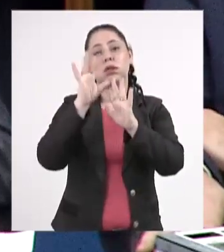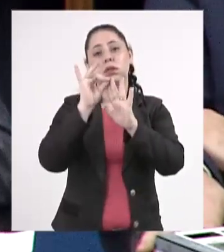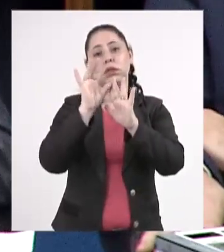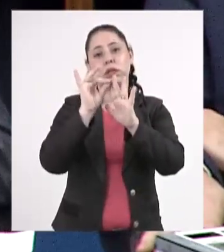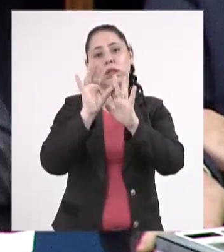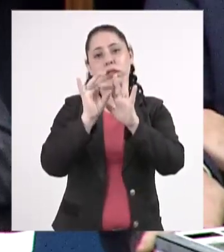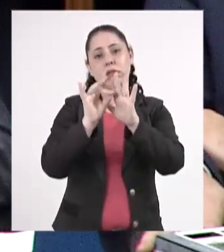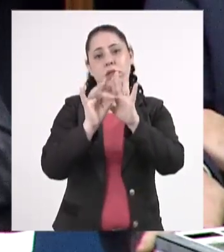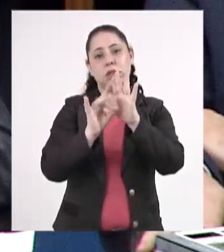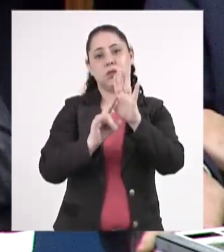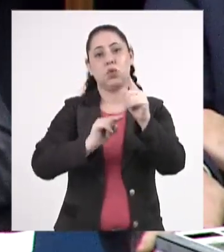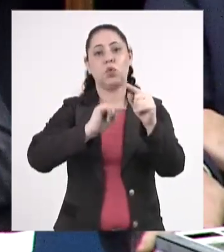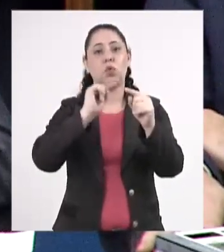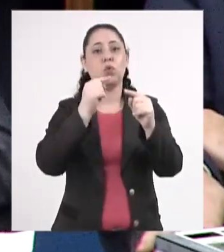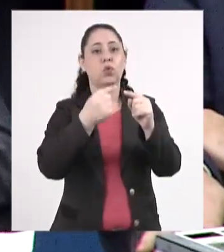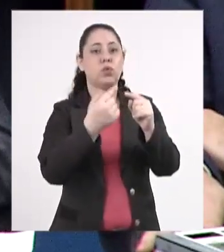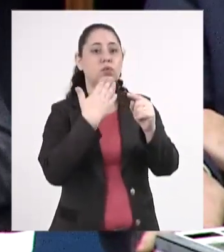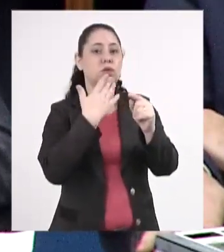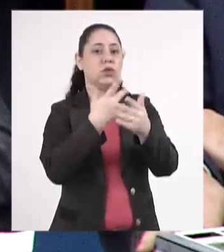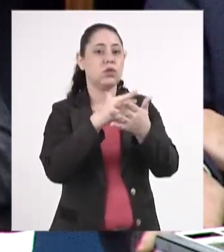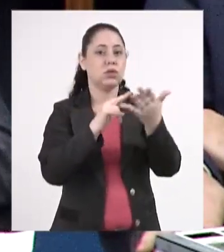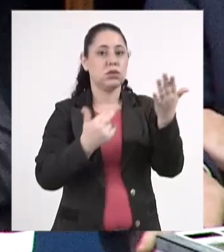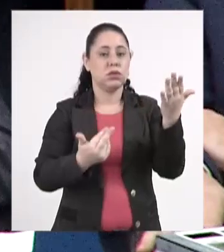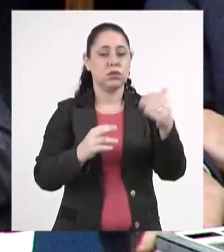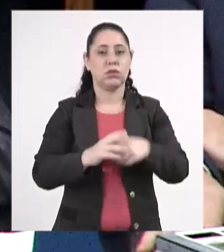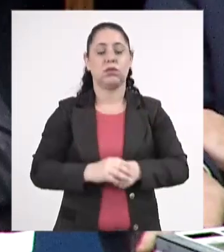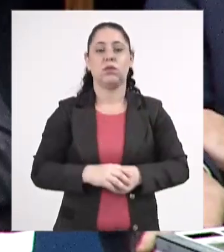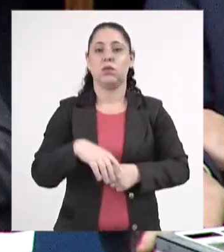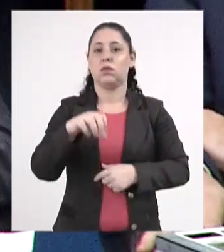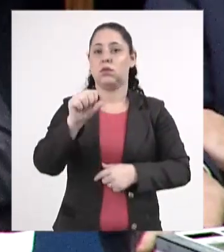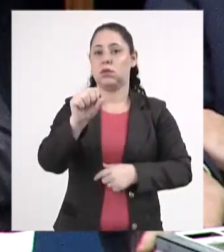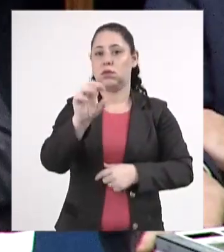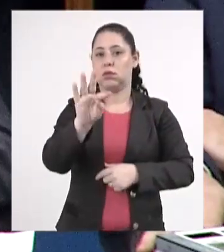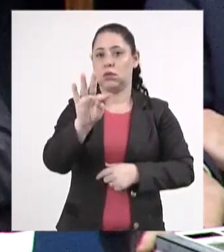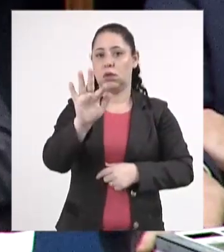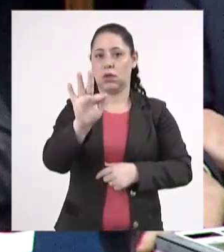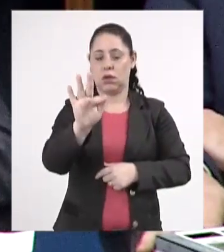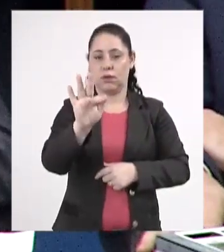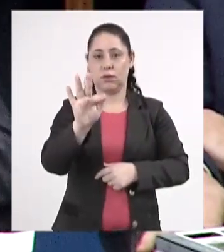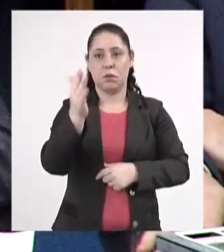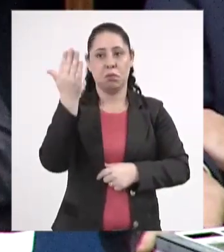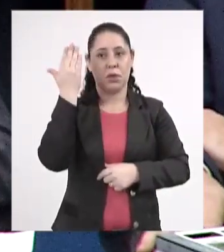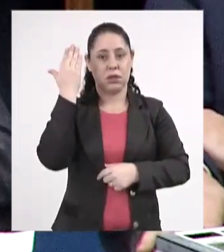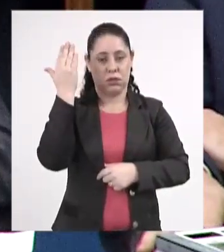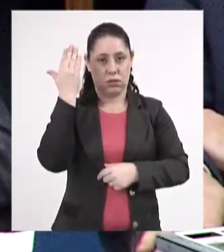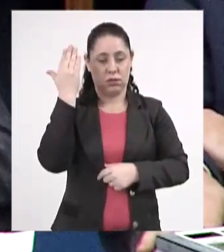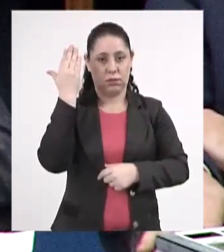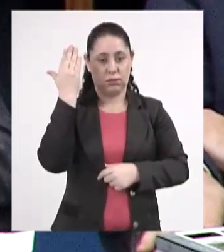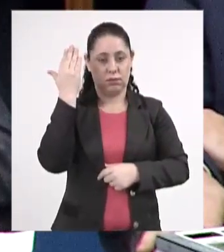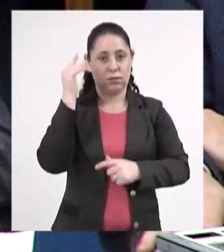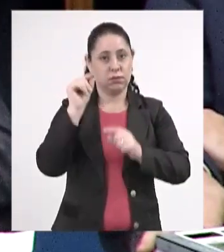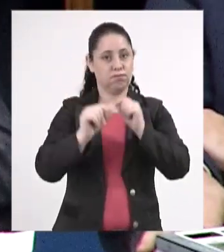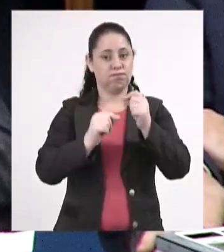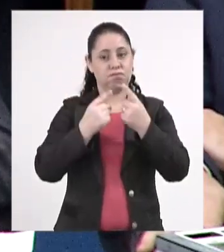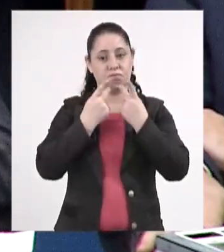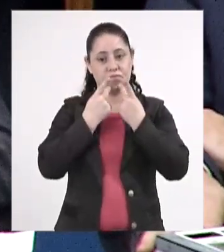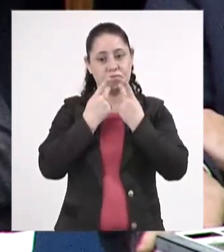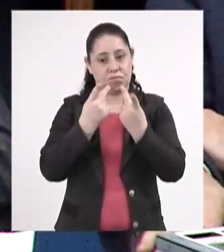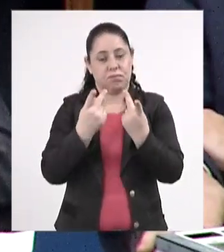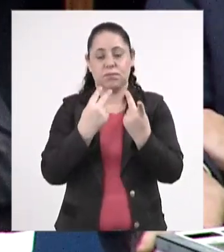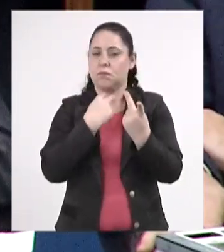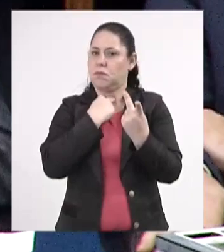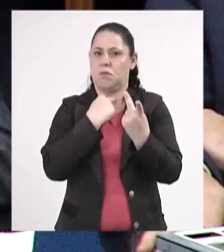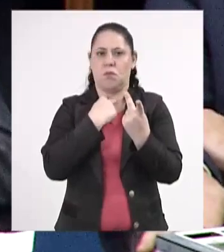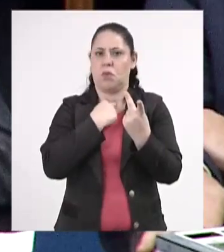delineado o objetivo do requerimento. E o STF, na ocasião, disse que não